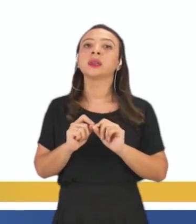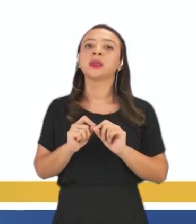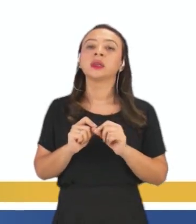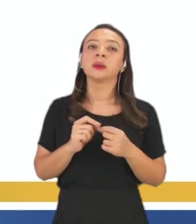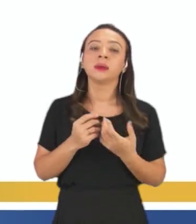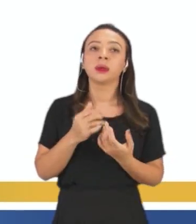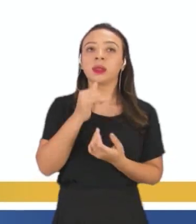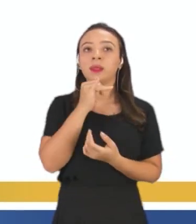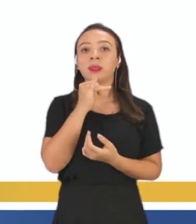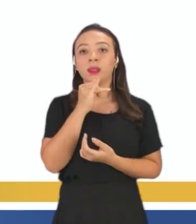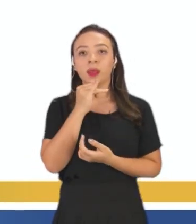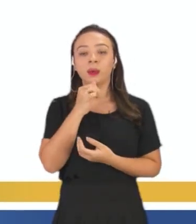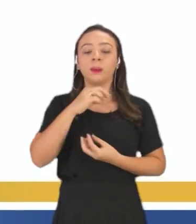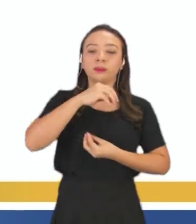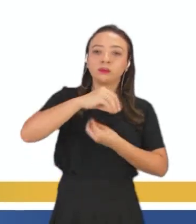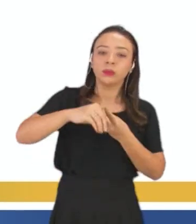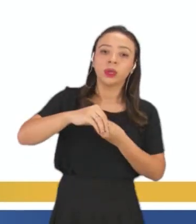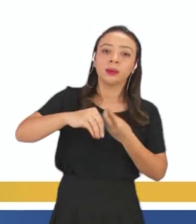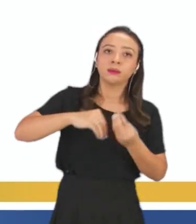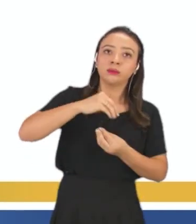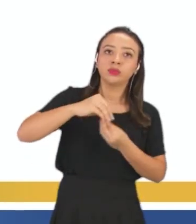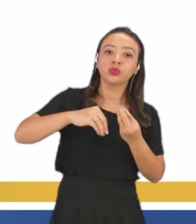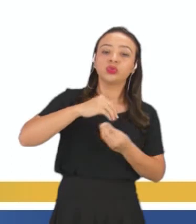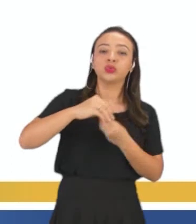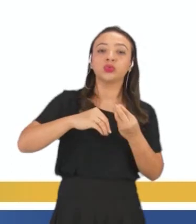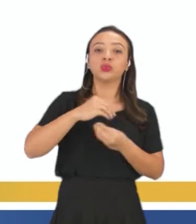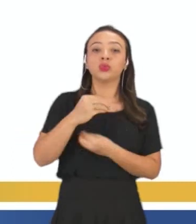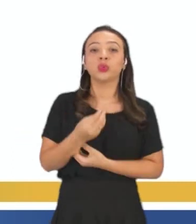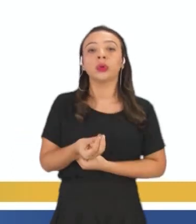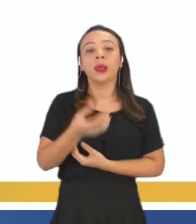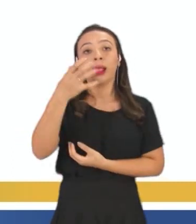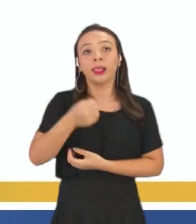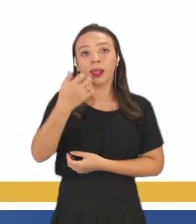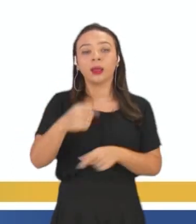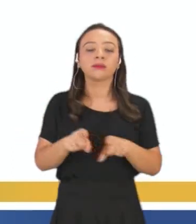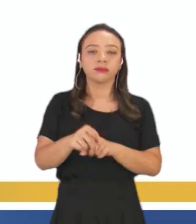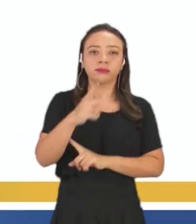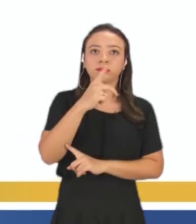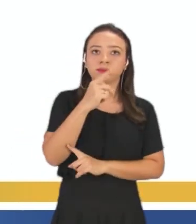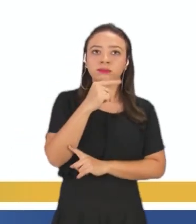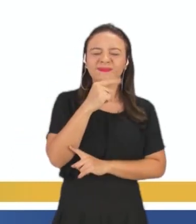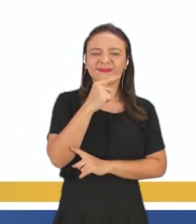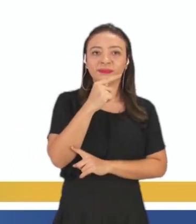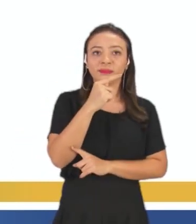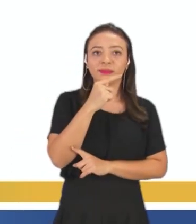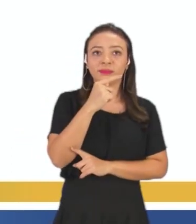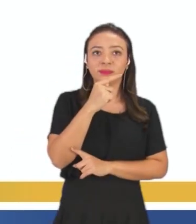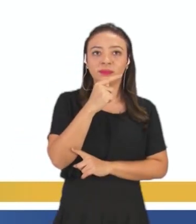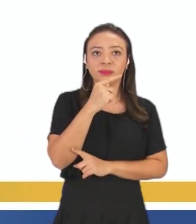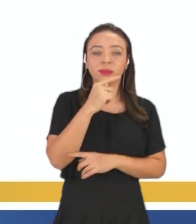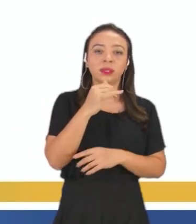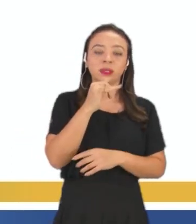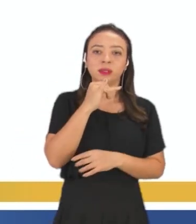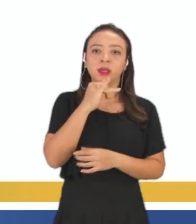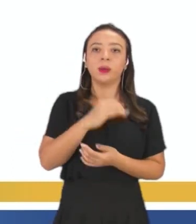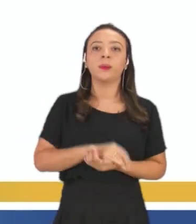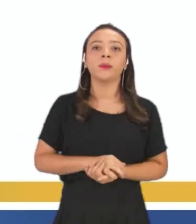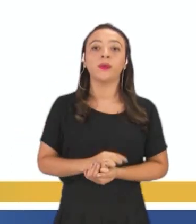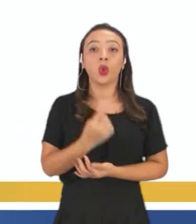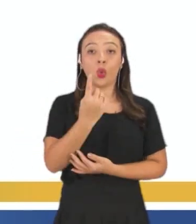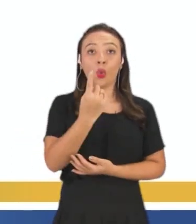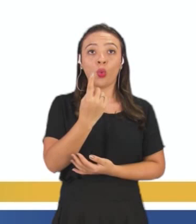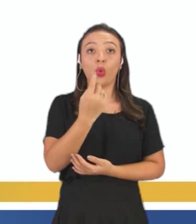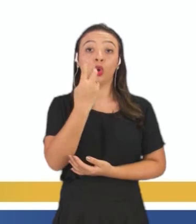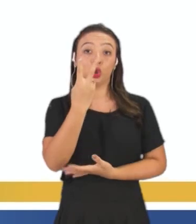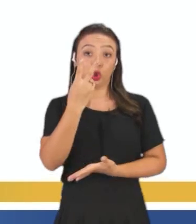de líquido, misturar leite ou, perdão, misturar leite ou água, e aí você pode colocar duas